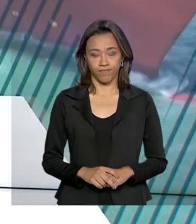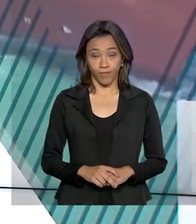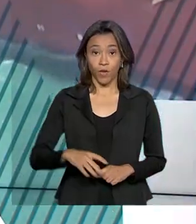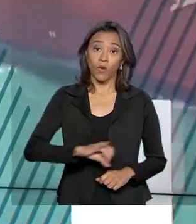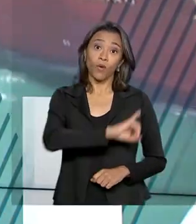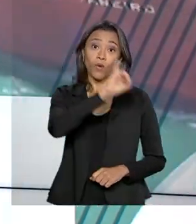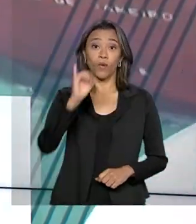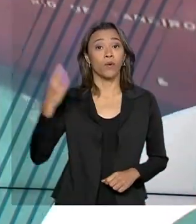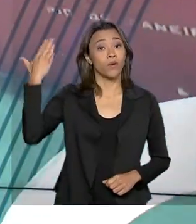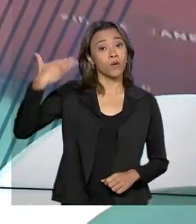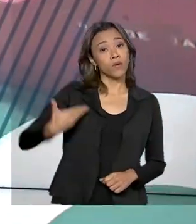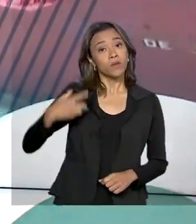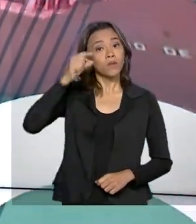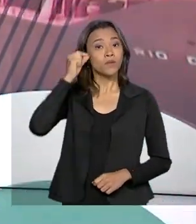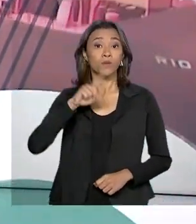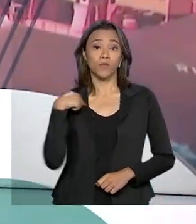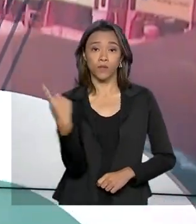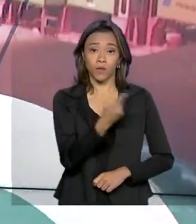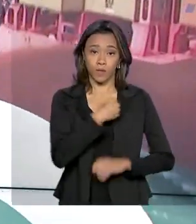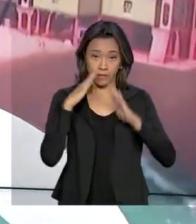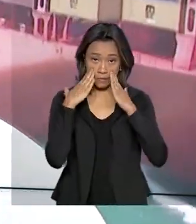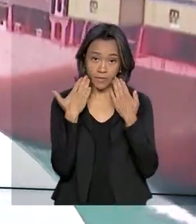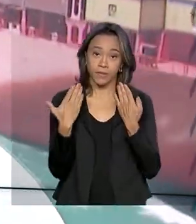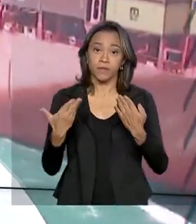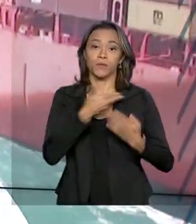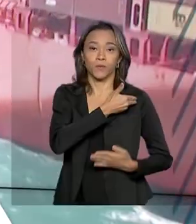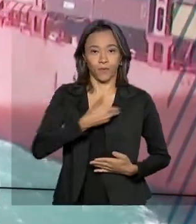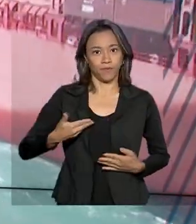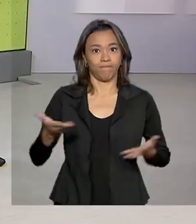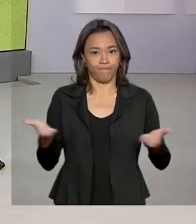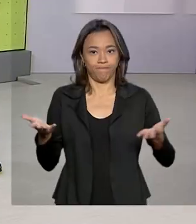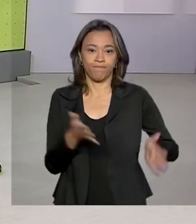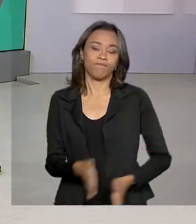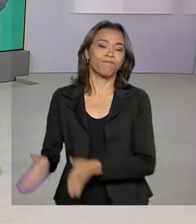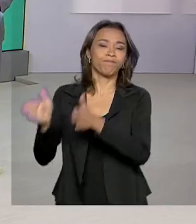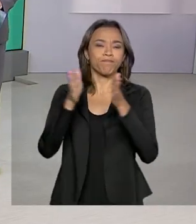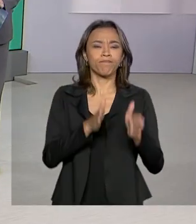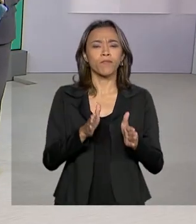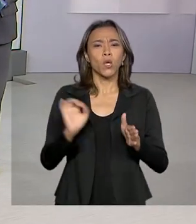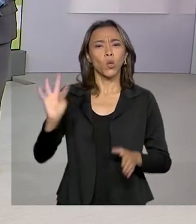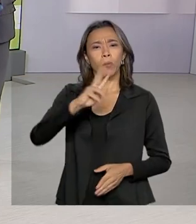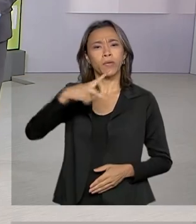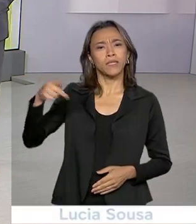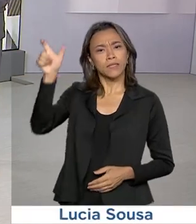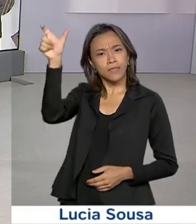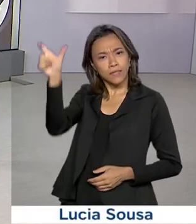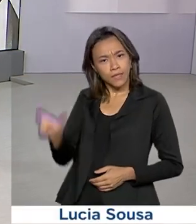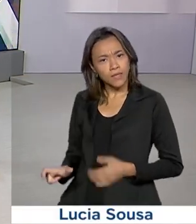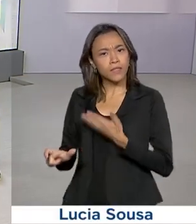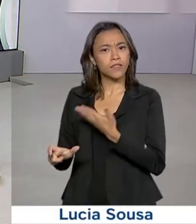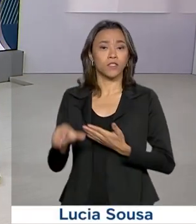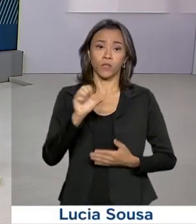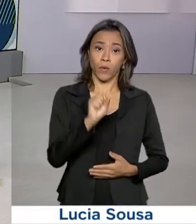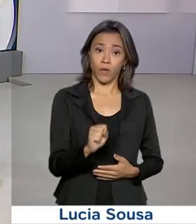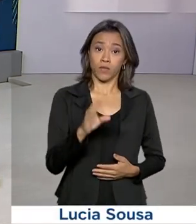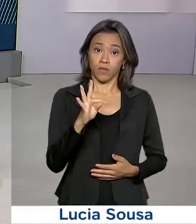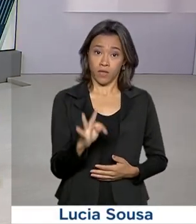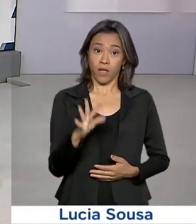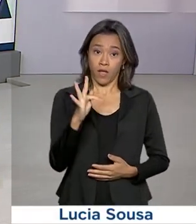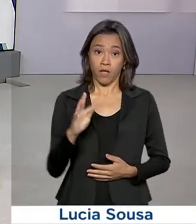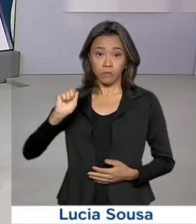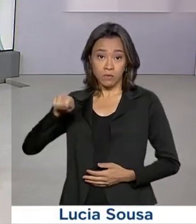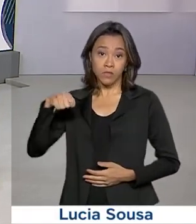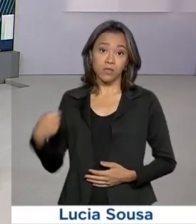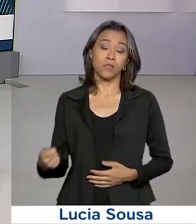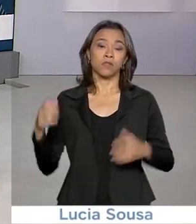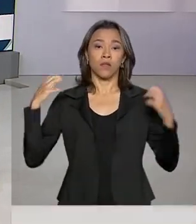Olá, sou o Roberto Camargo e já estamos no ar com o governo agora. O presidente do Supremo Tribunal Federal, Dias Toffoli,